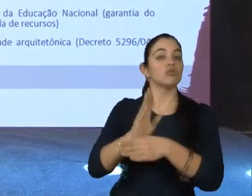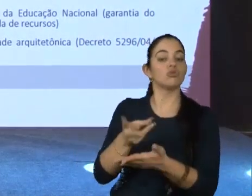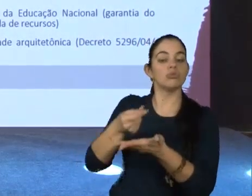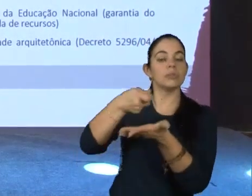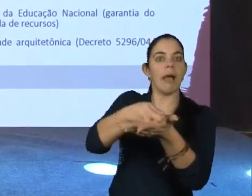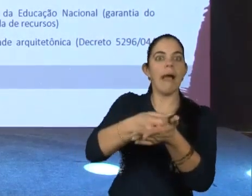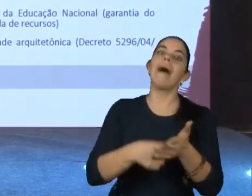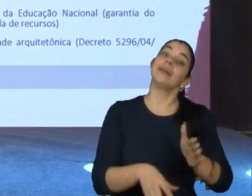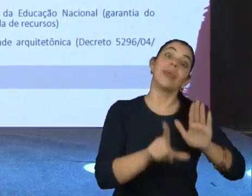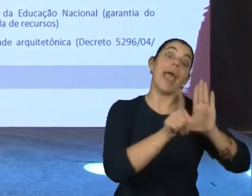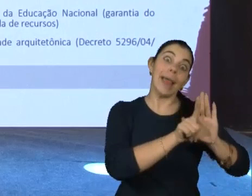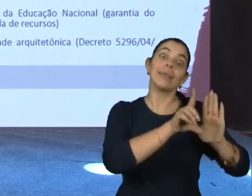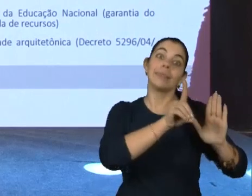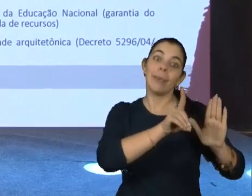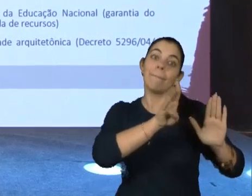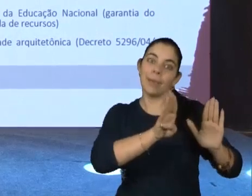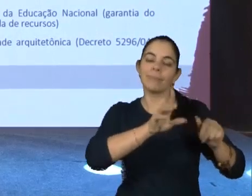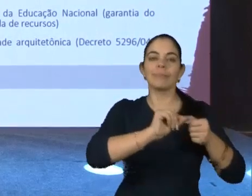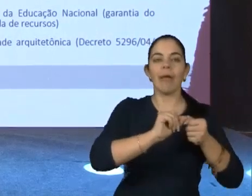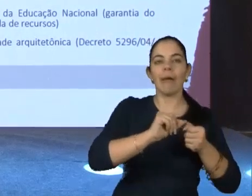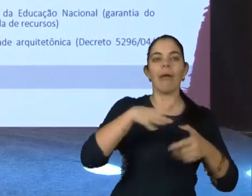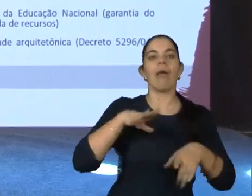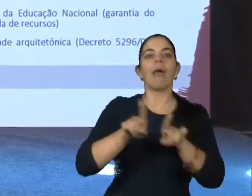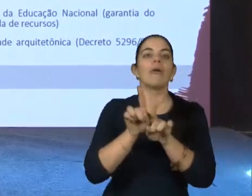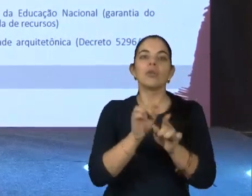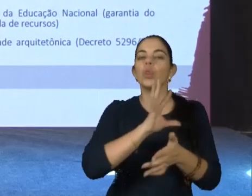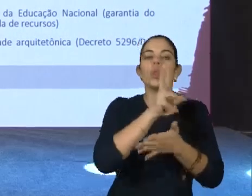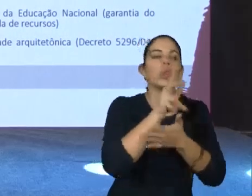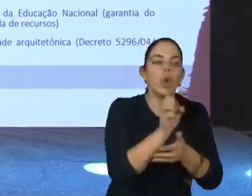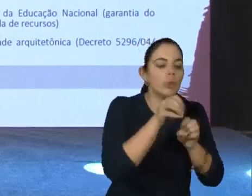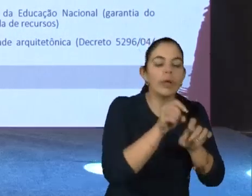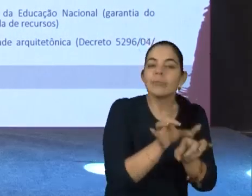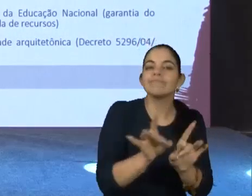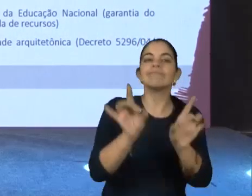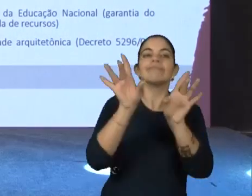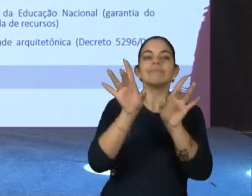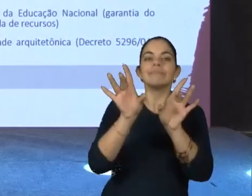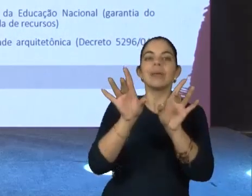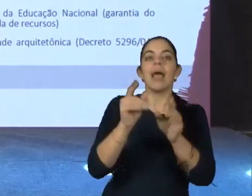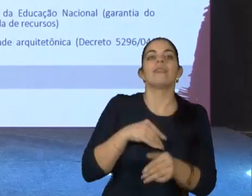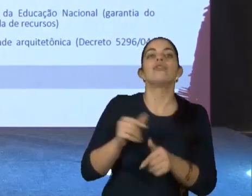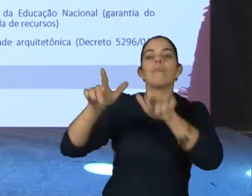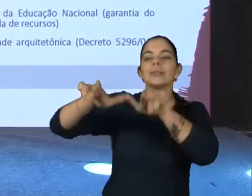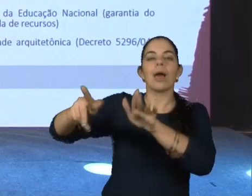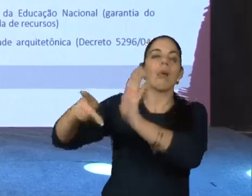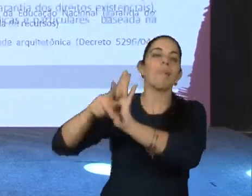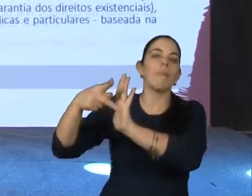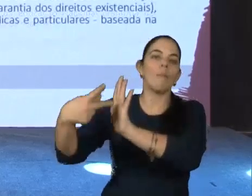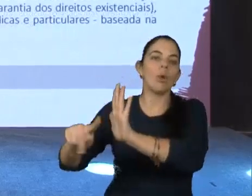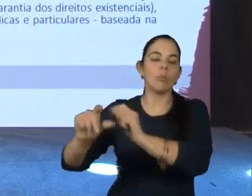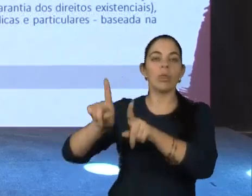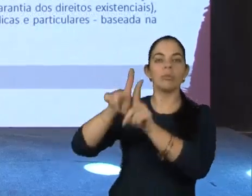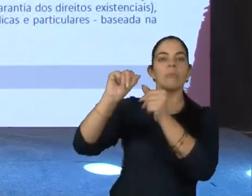diretriz e bases da educação, que já previa o atendimento educacional especializado em uma sala de recursos, a promoção de